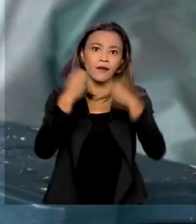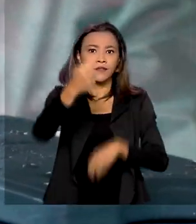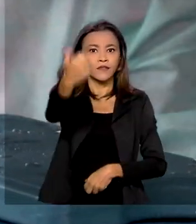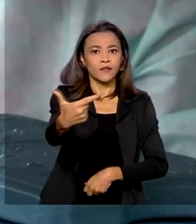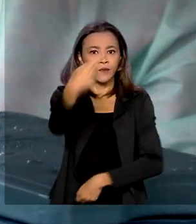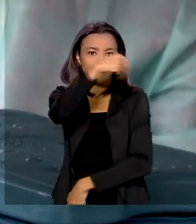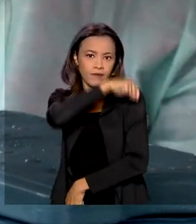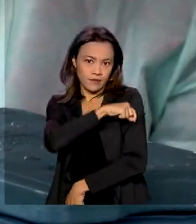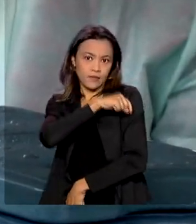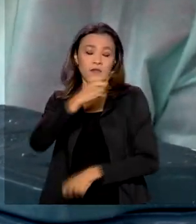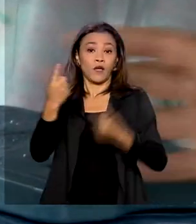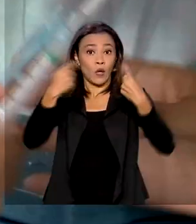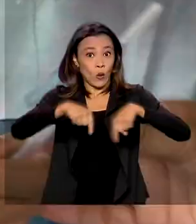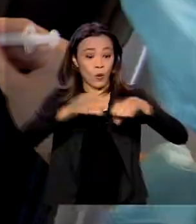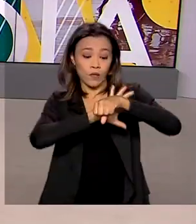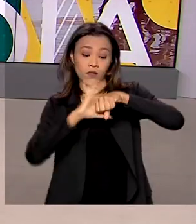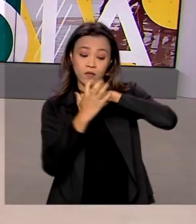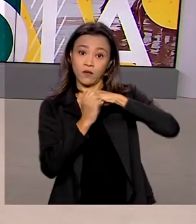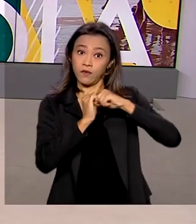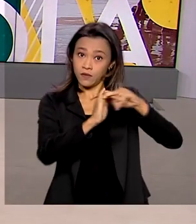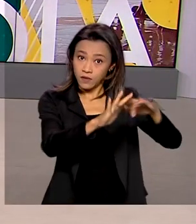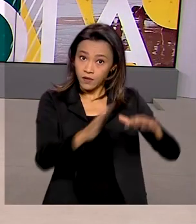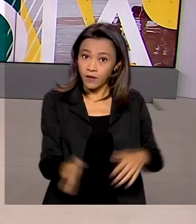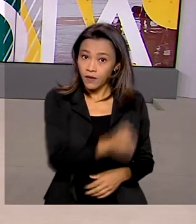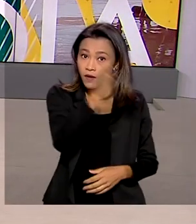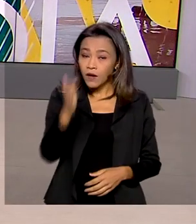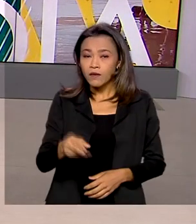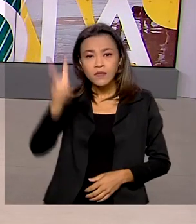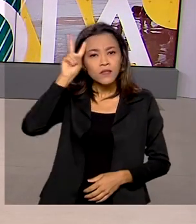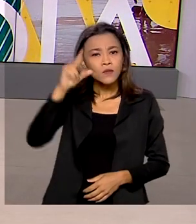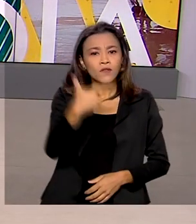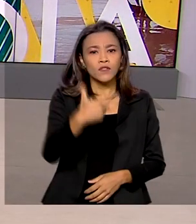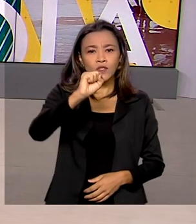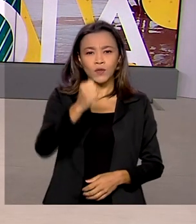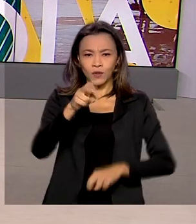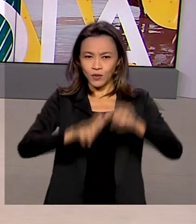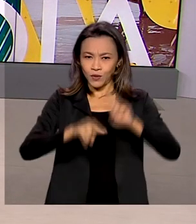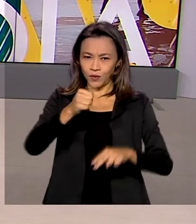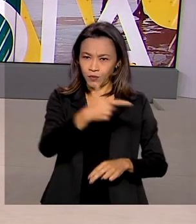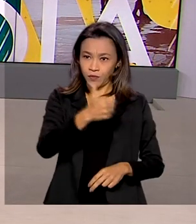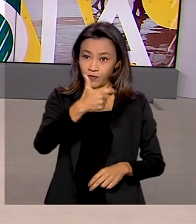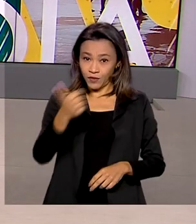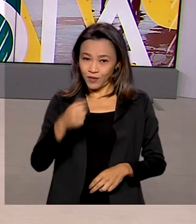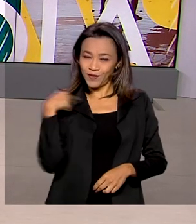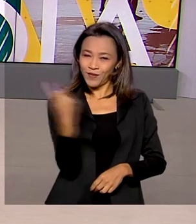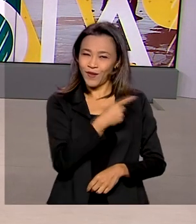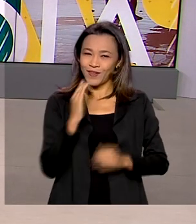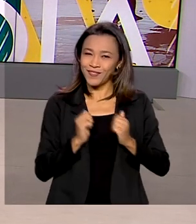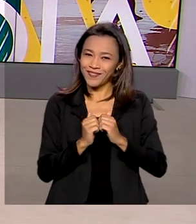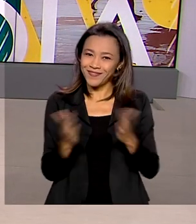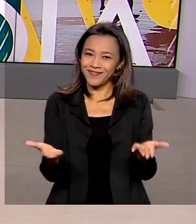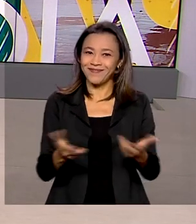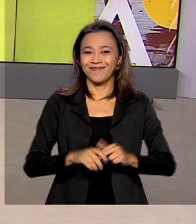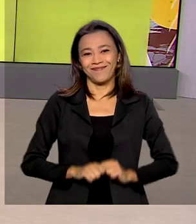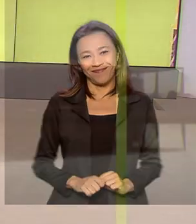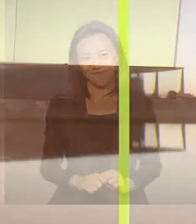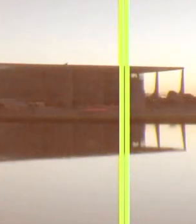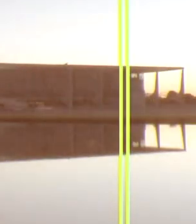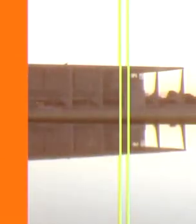segunda dose contra a Covid-19. Segunda-feira, 28 de junho de 2021, o Brasil em Dia está no ar.